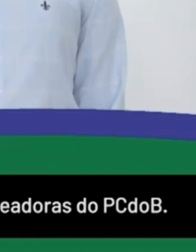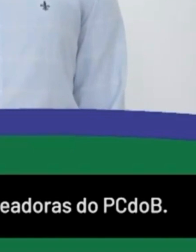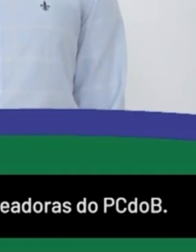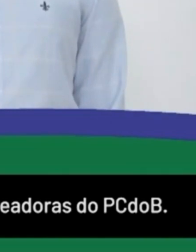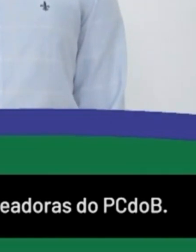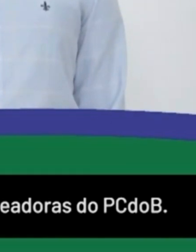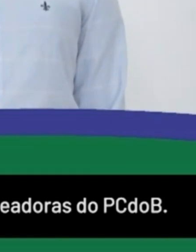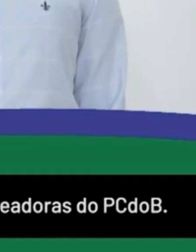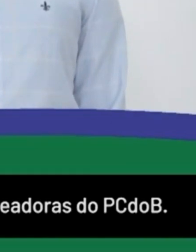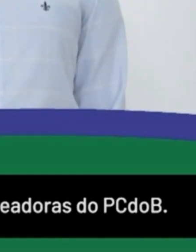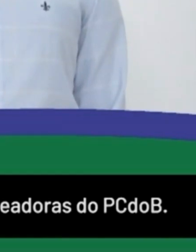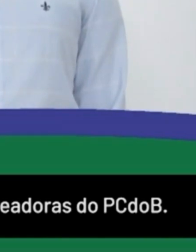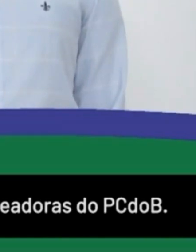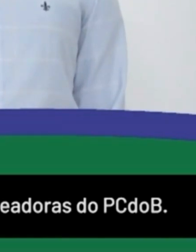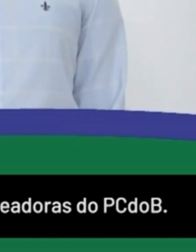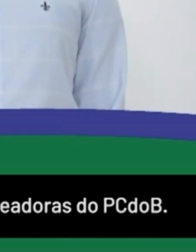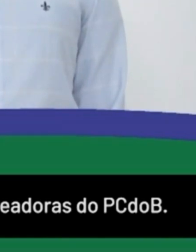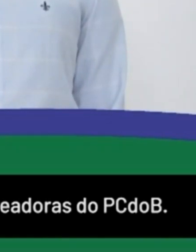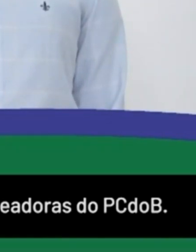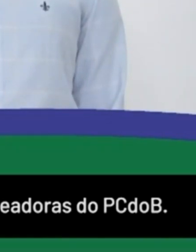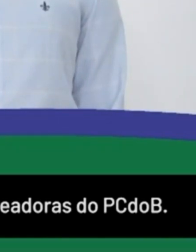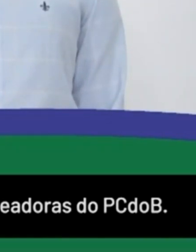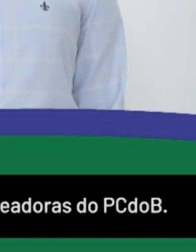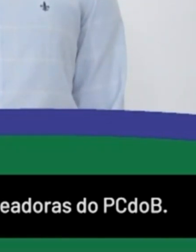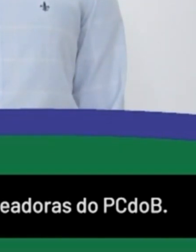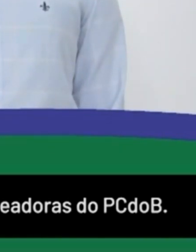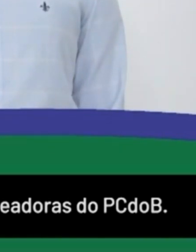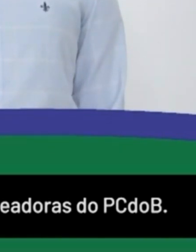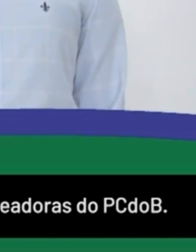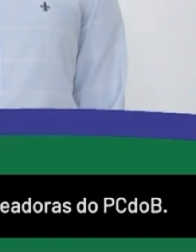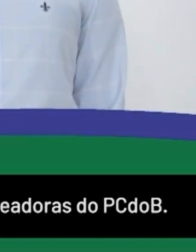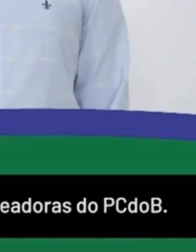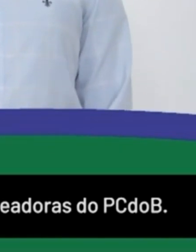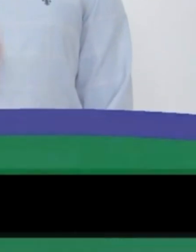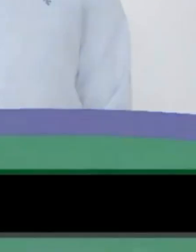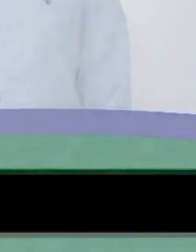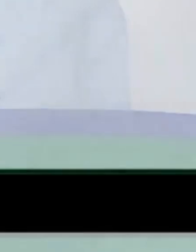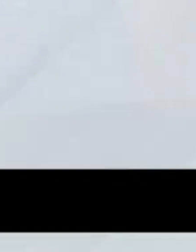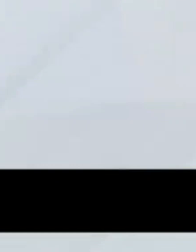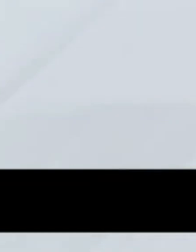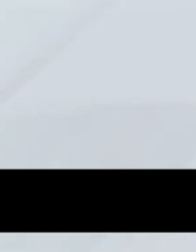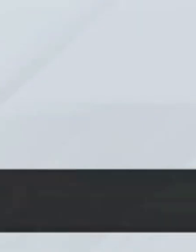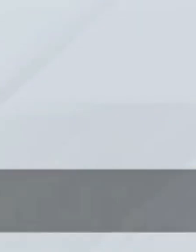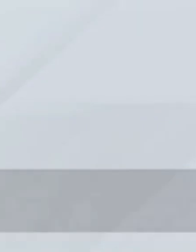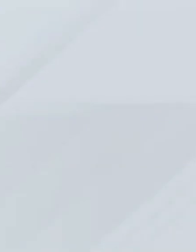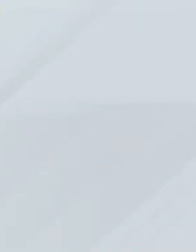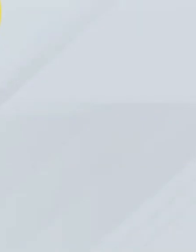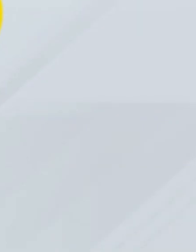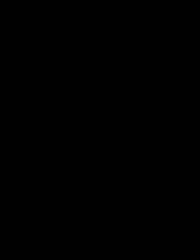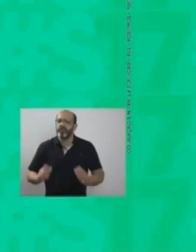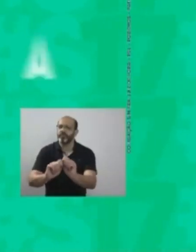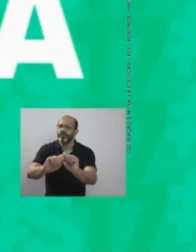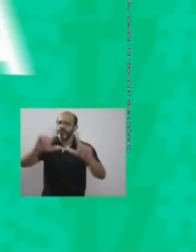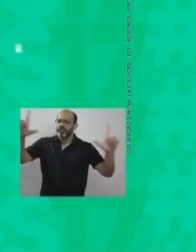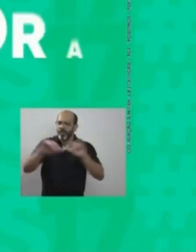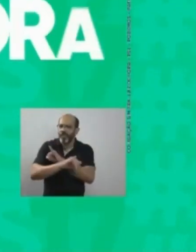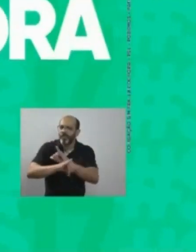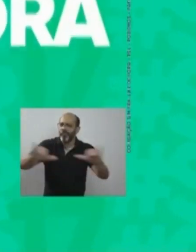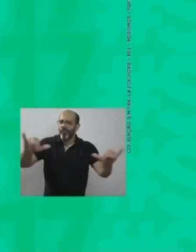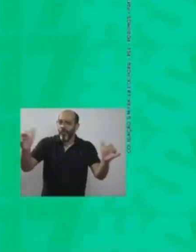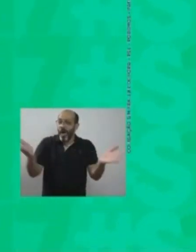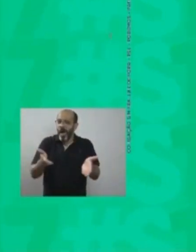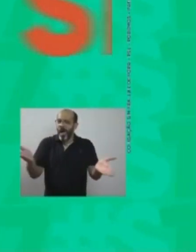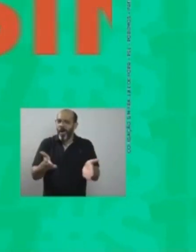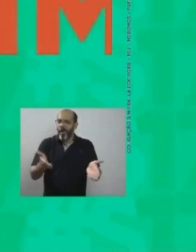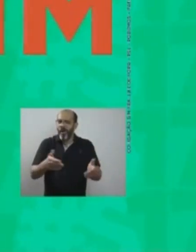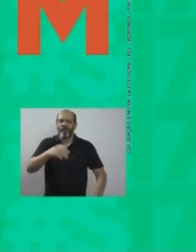novo caminho para a Juiz de Fora. Votem para vereadores e vereadoras do PCdoB. Votem 65. Começa agora